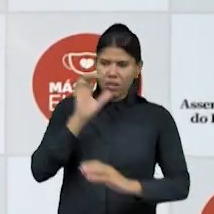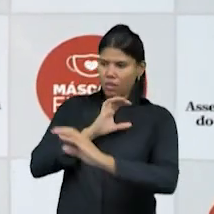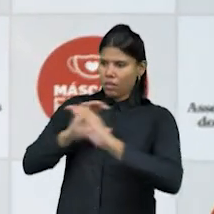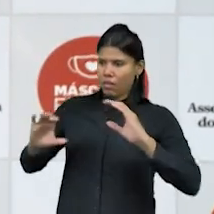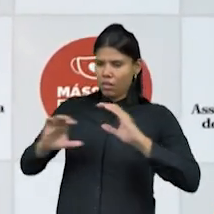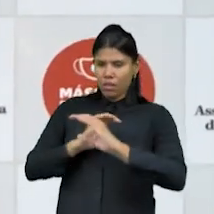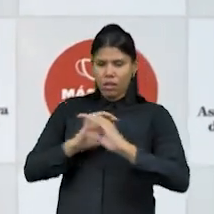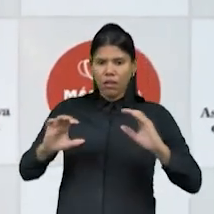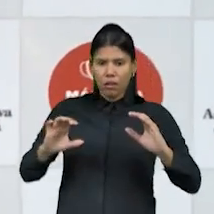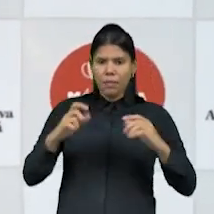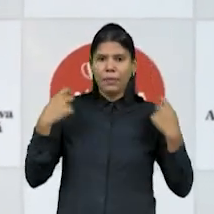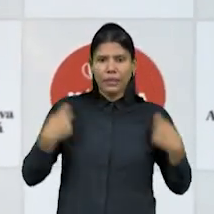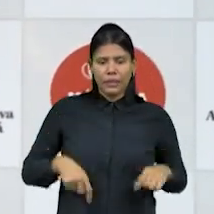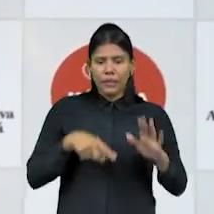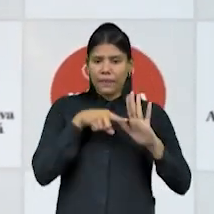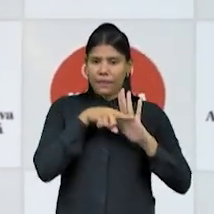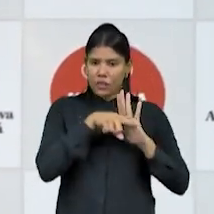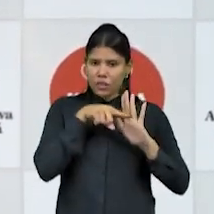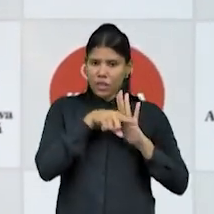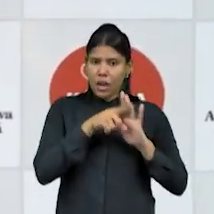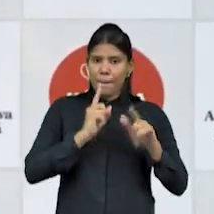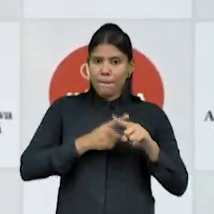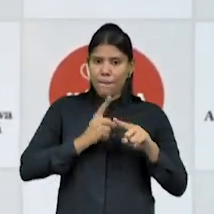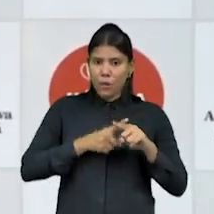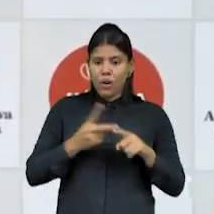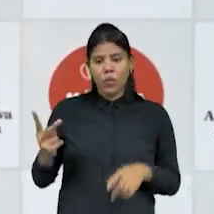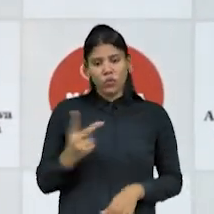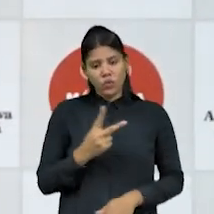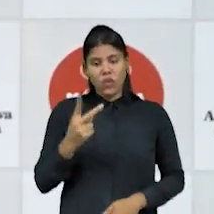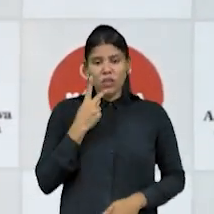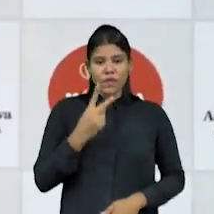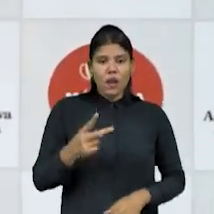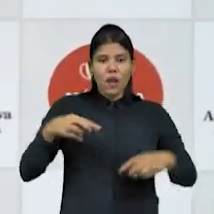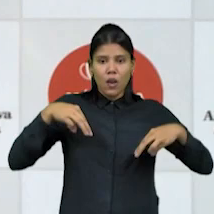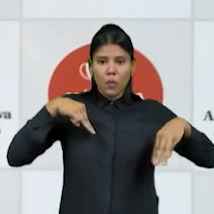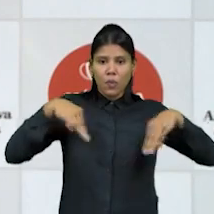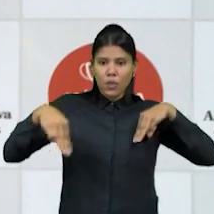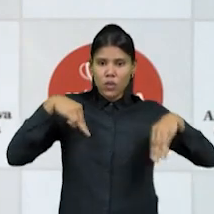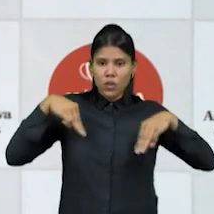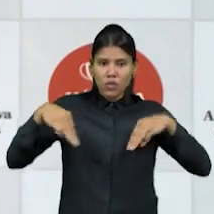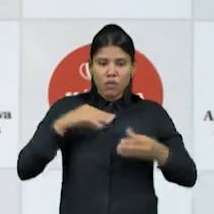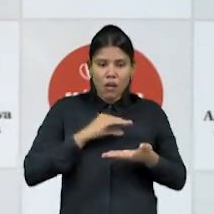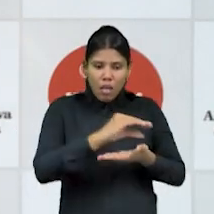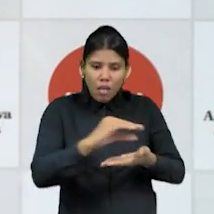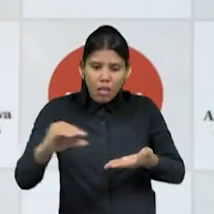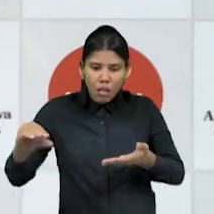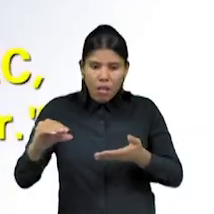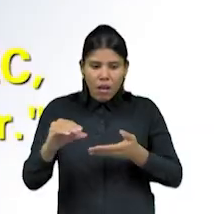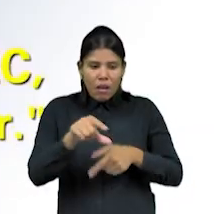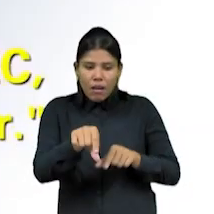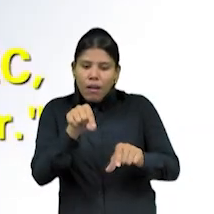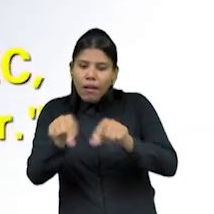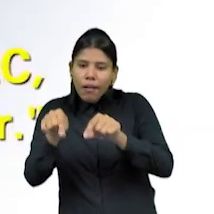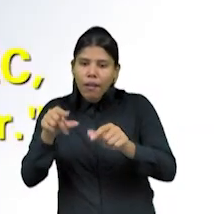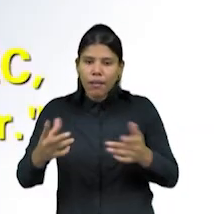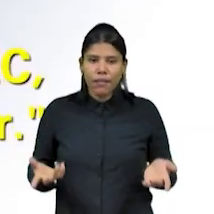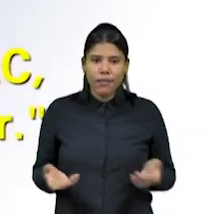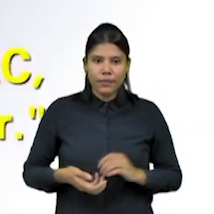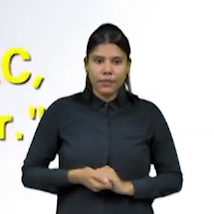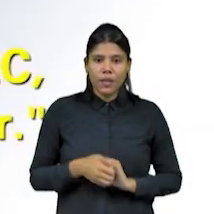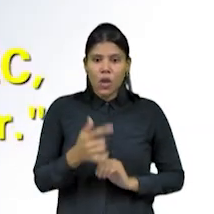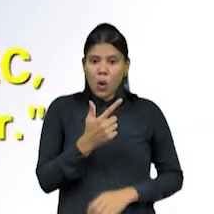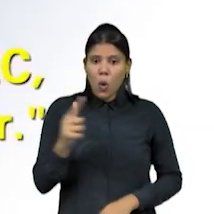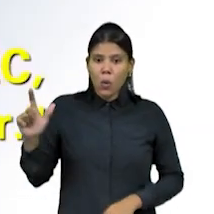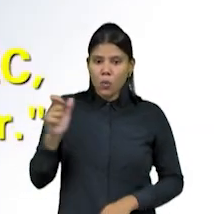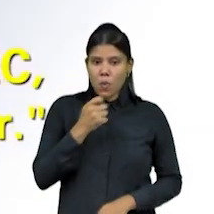investigados com muita seriedade. Porque se for isso, é a banalização da corrupção no plano central. Em outro áudio,